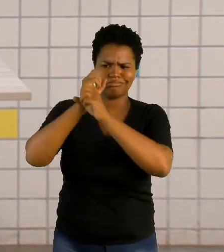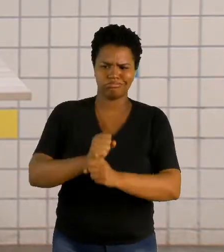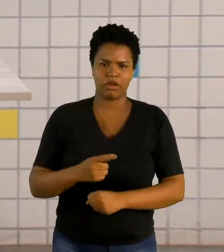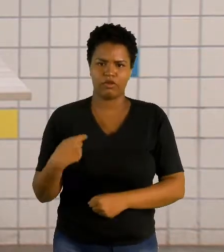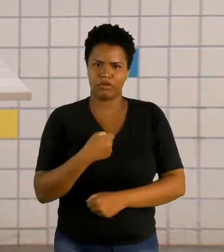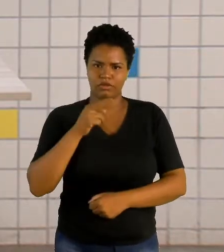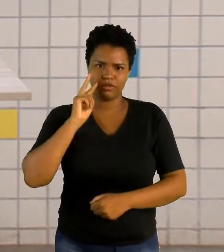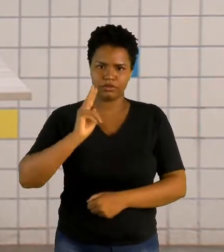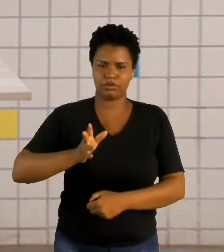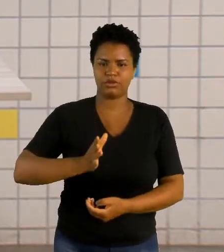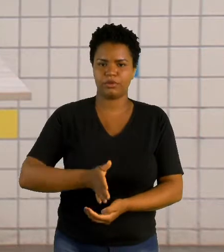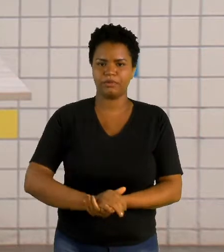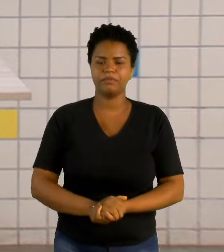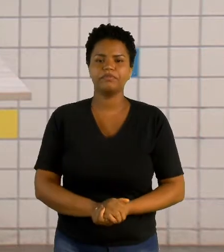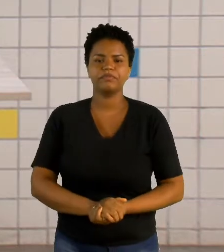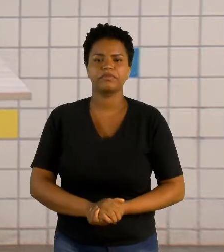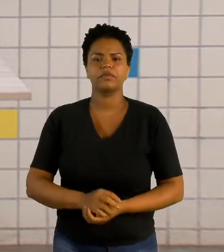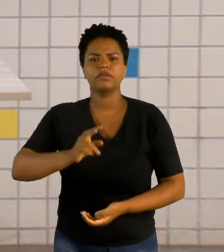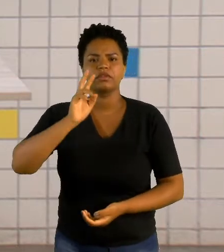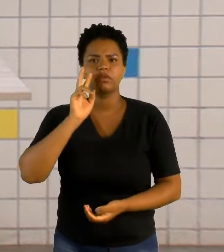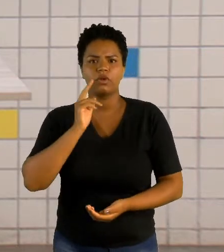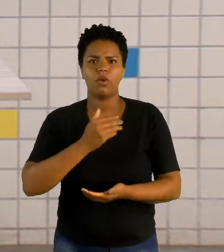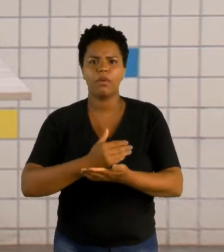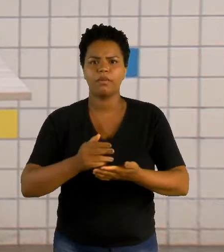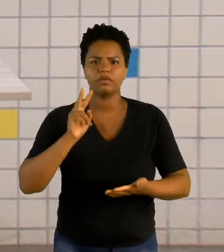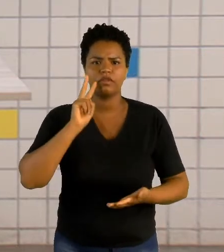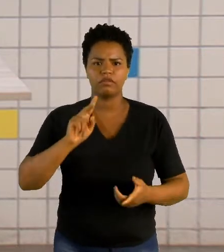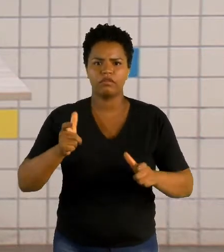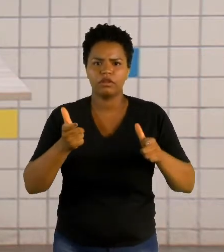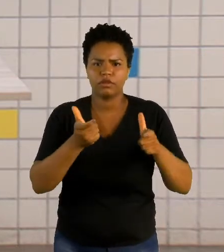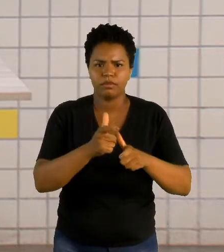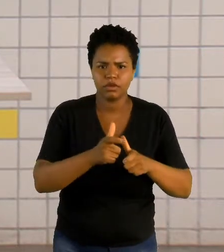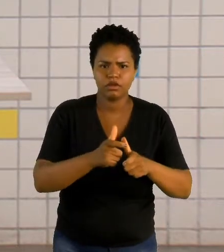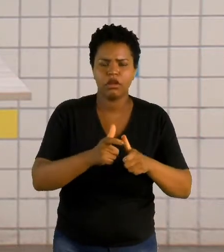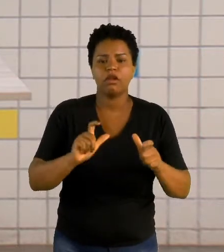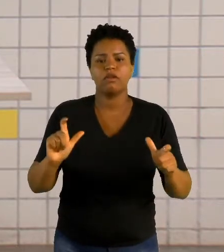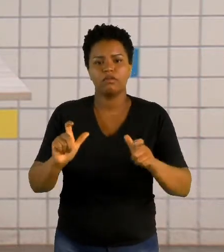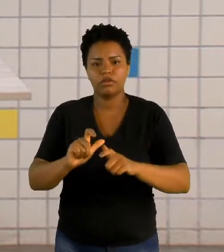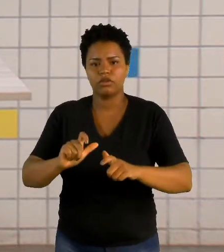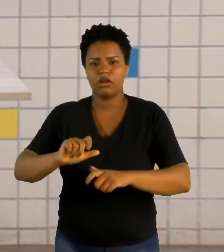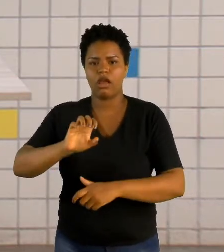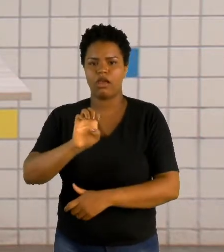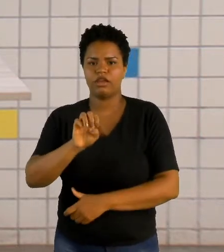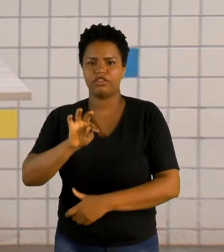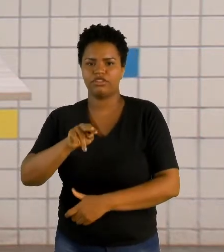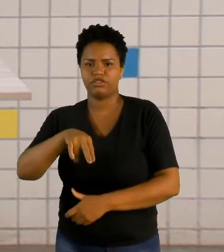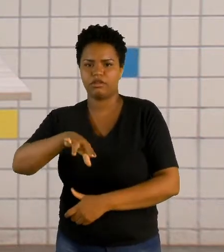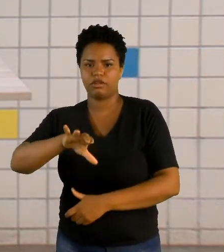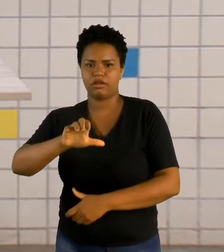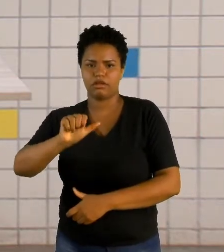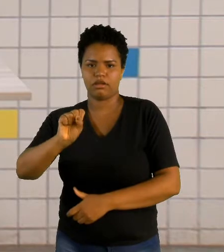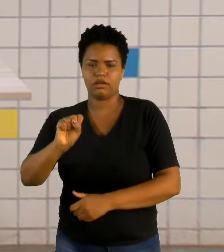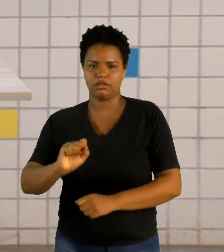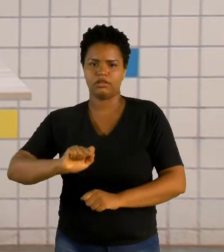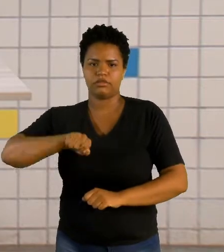começou a ver sobre a questão das minorias e minorias étnicas. Nós tivemos uma aula falando sobre a questão do que é uma